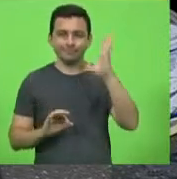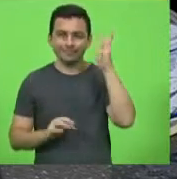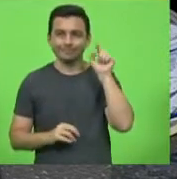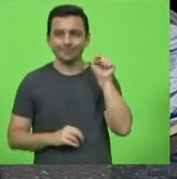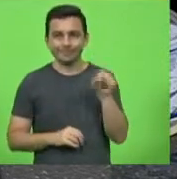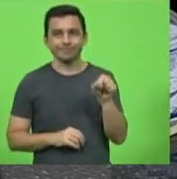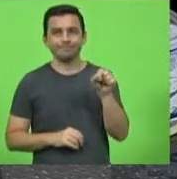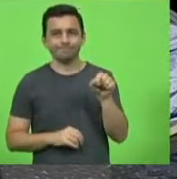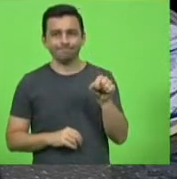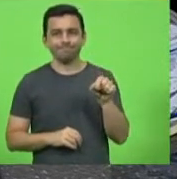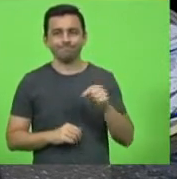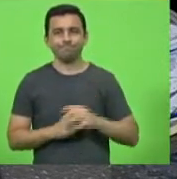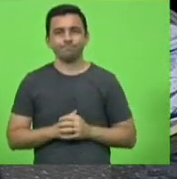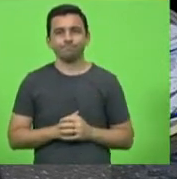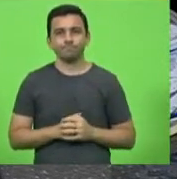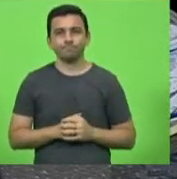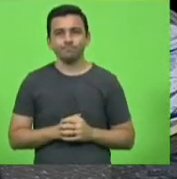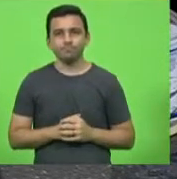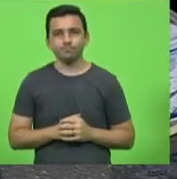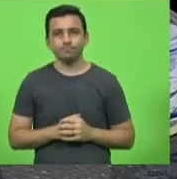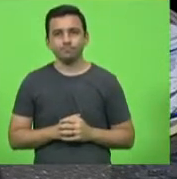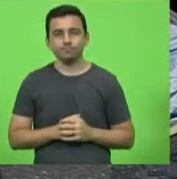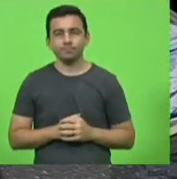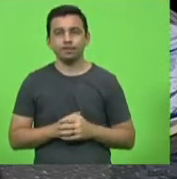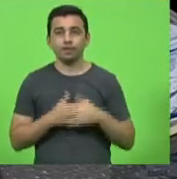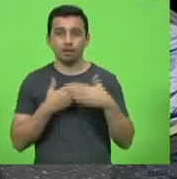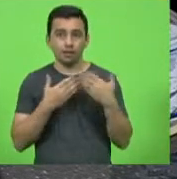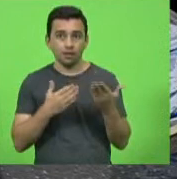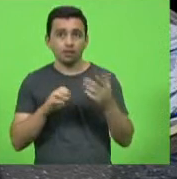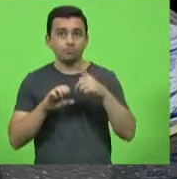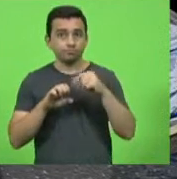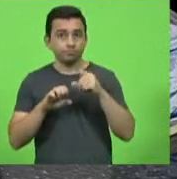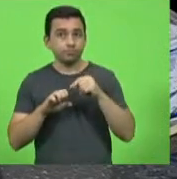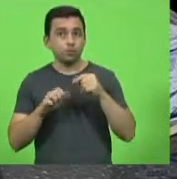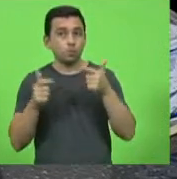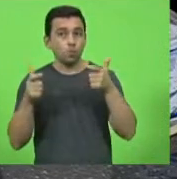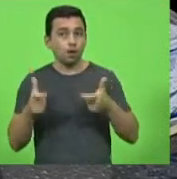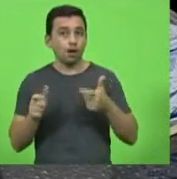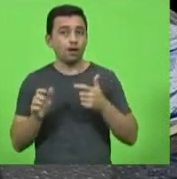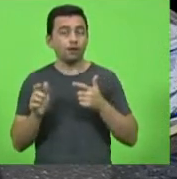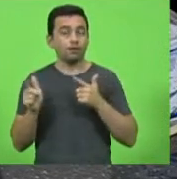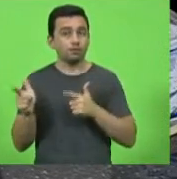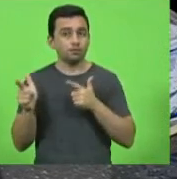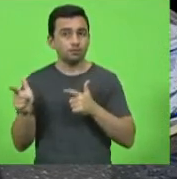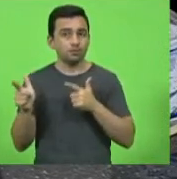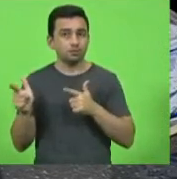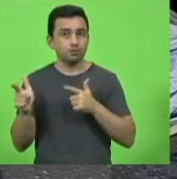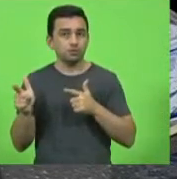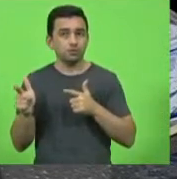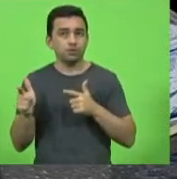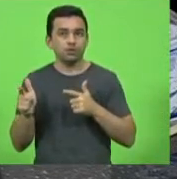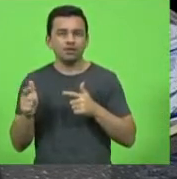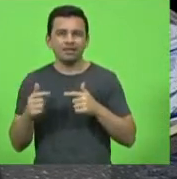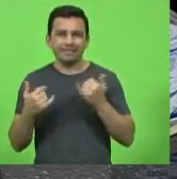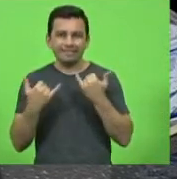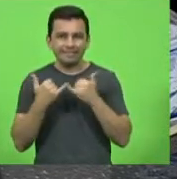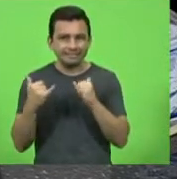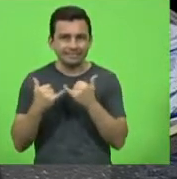de empreendimentos em caçador no ramo de energia